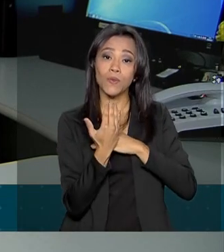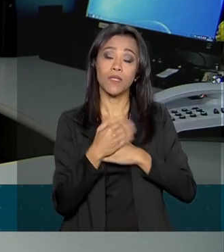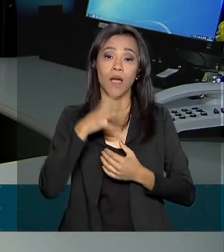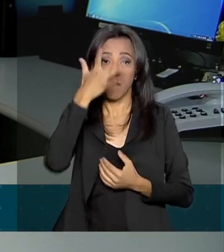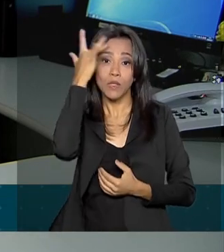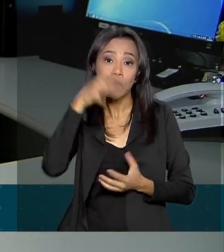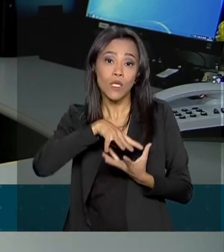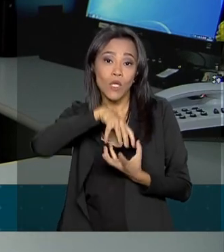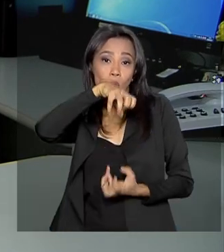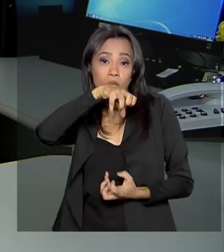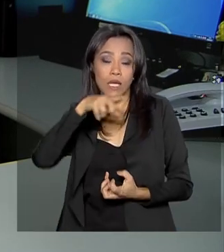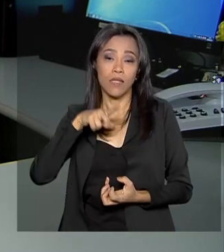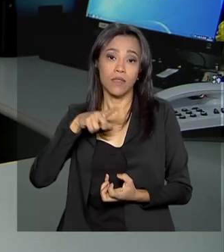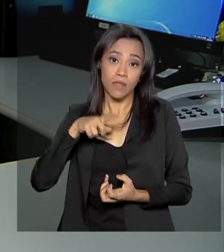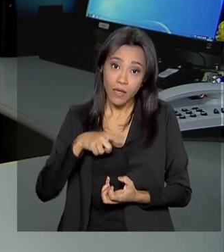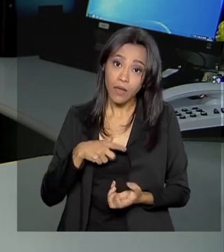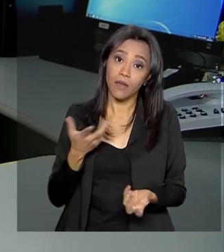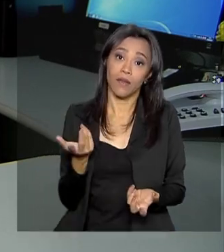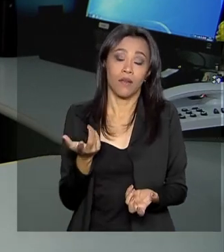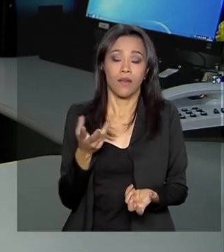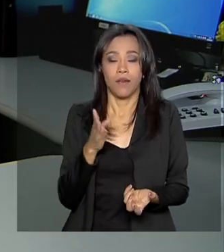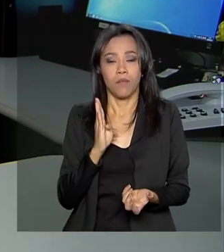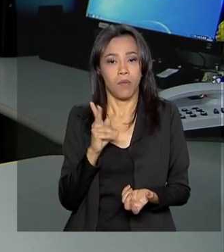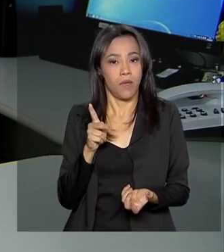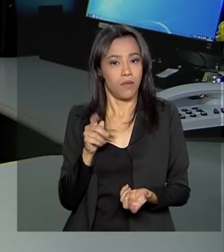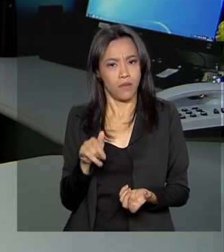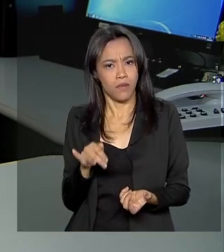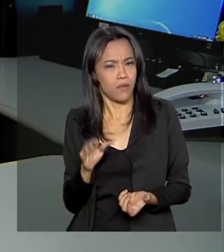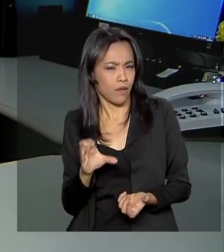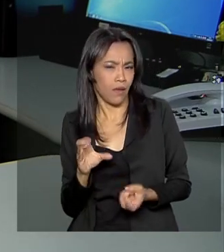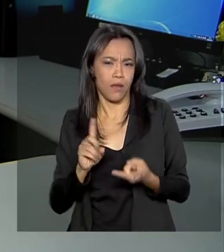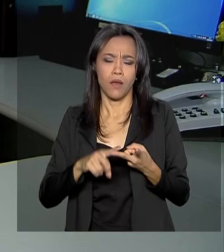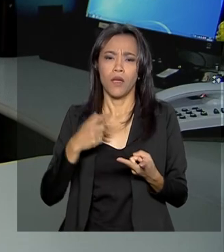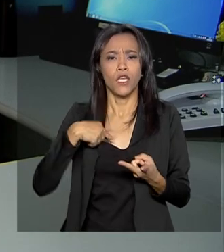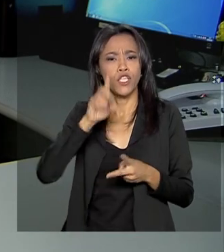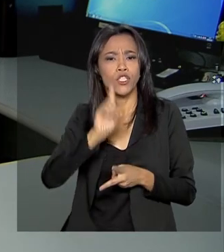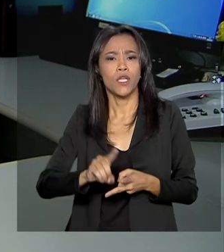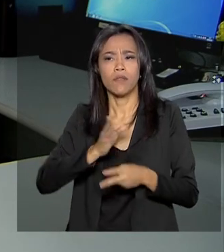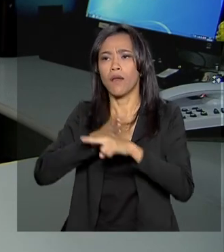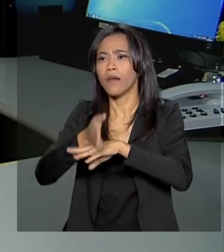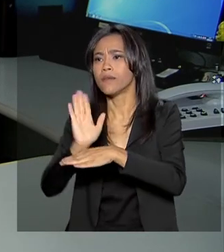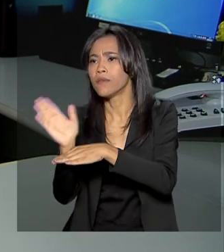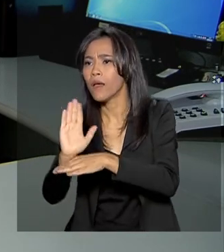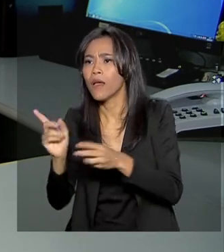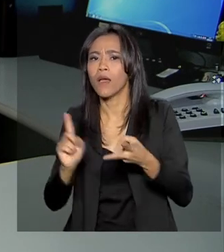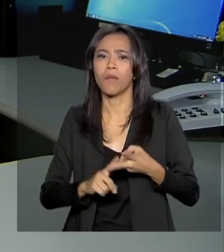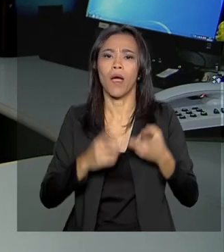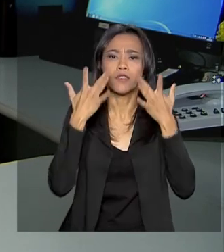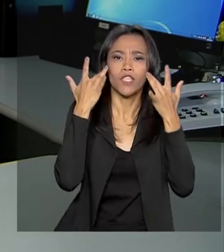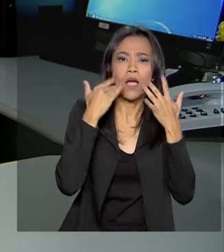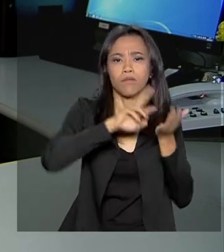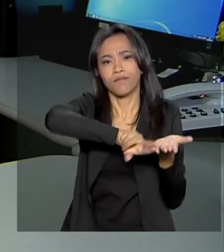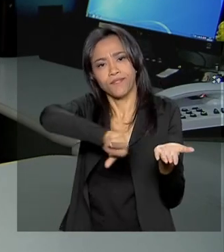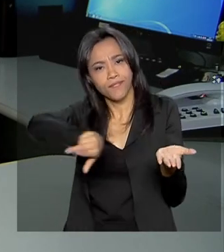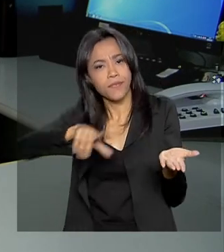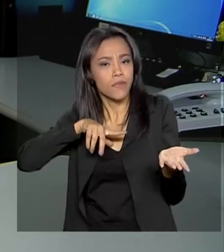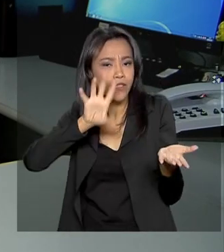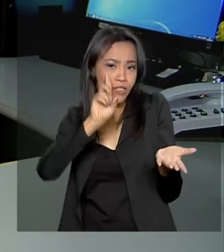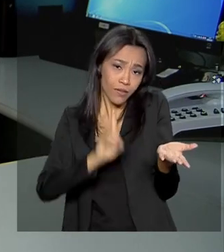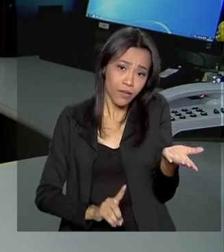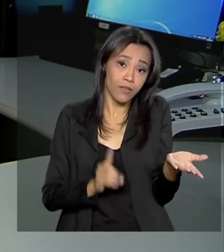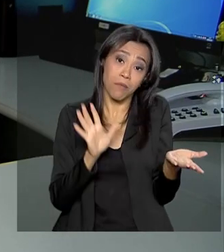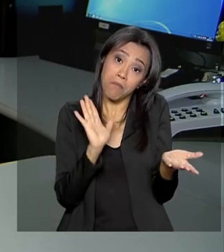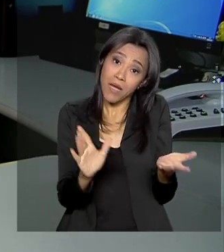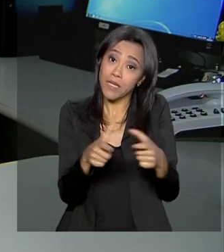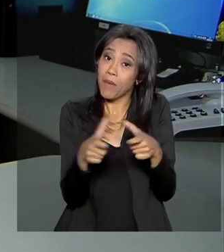Então, de ir ao museu, ao teatro e através do Cadio Único, de uma explicação nesse sentido, que eles passam a ter esse benefício.